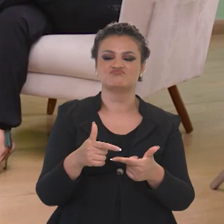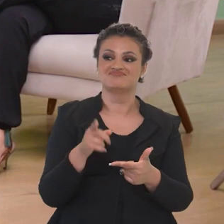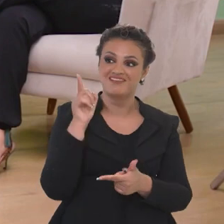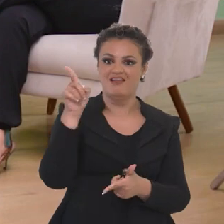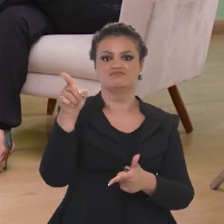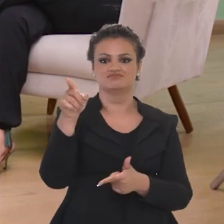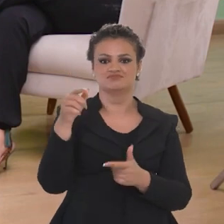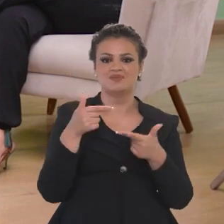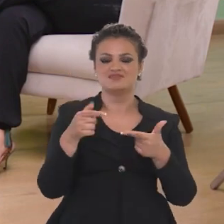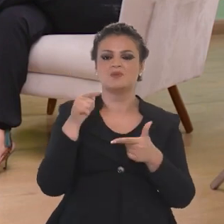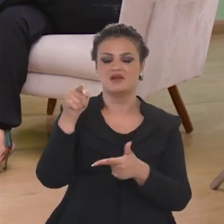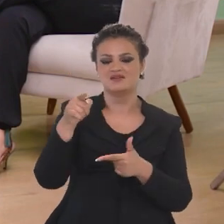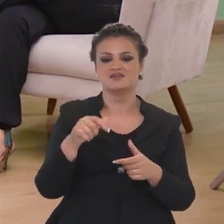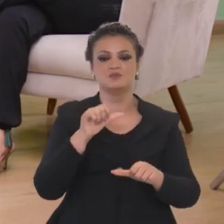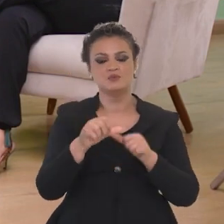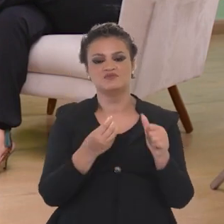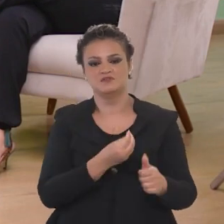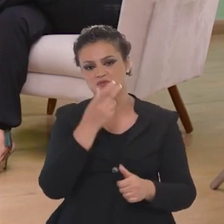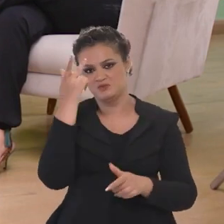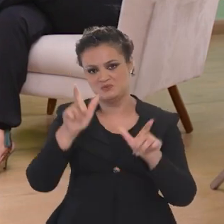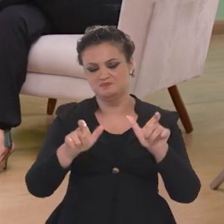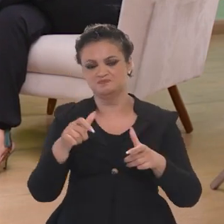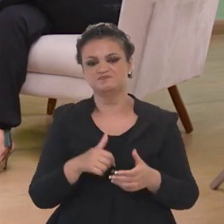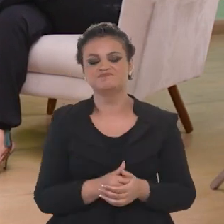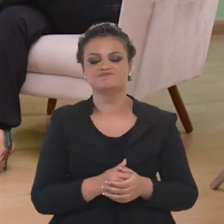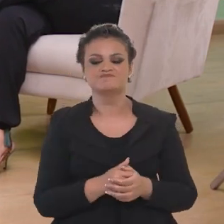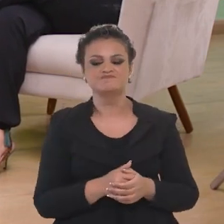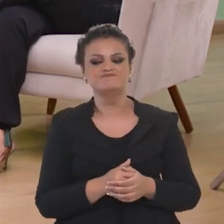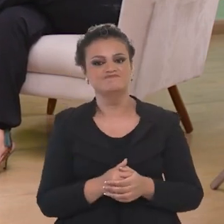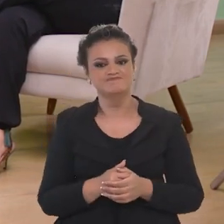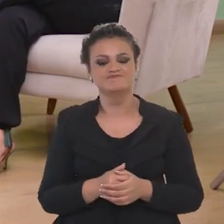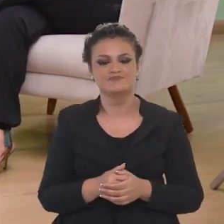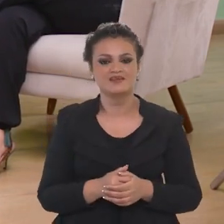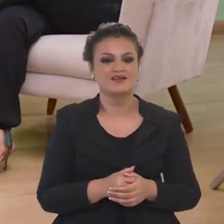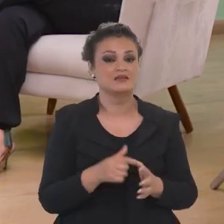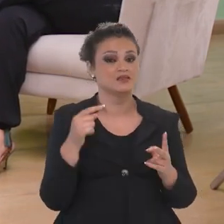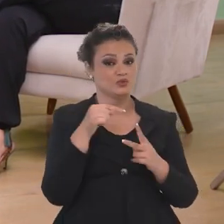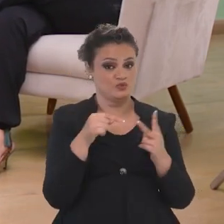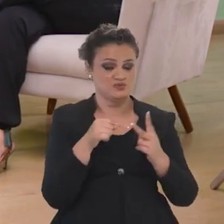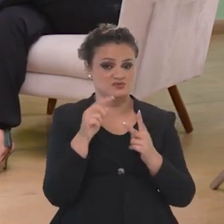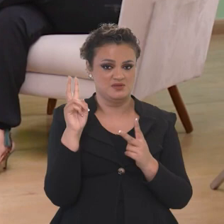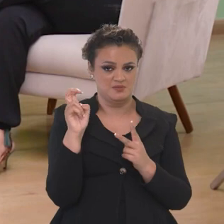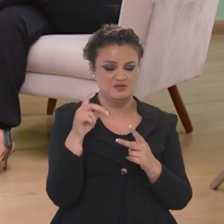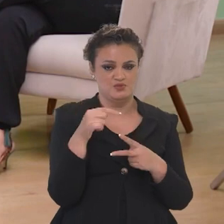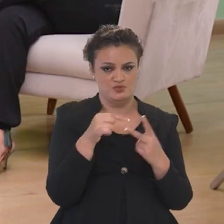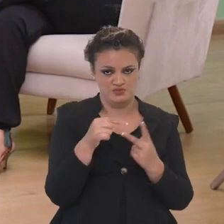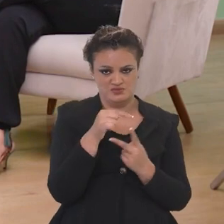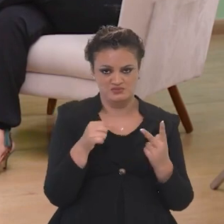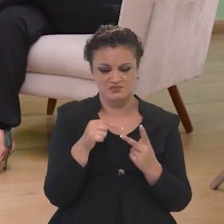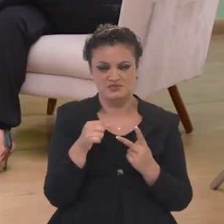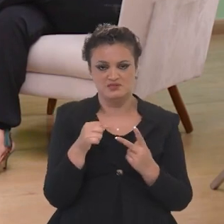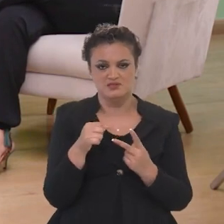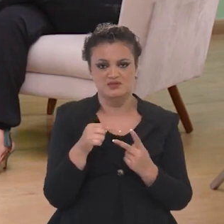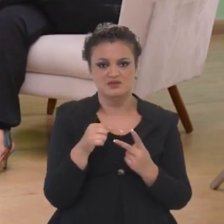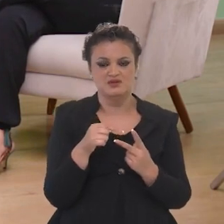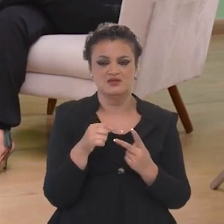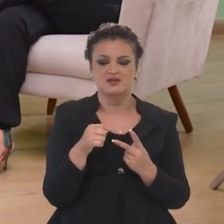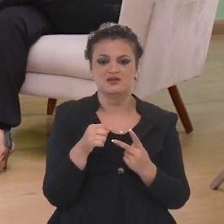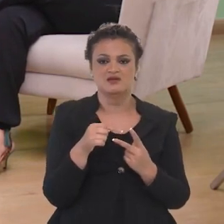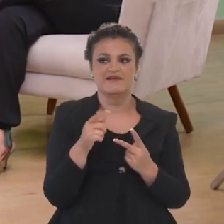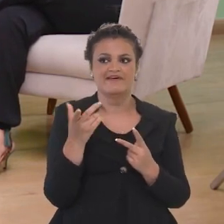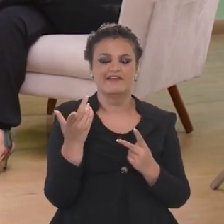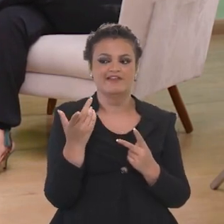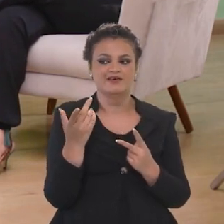a vai fazer na ponta, naquilo que vai mudar a vida das pessoas. Agora, presidente, dois pontos que a gente até já falou um pouco no